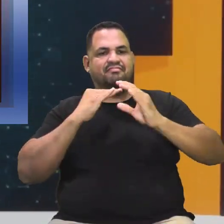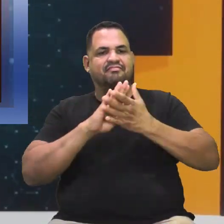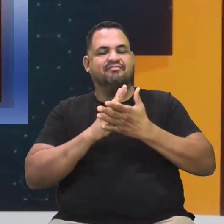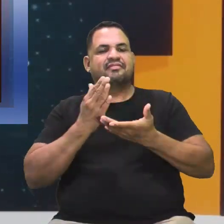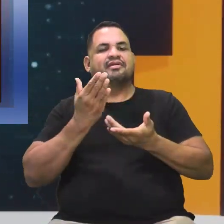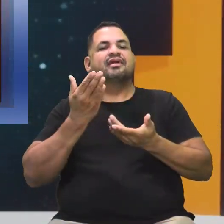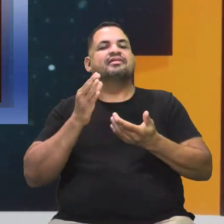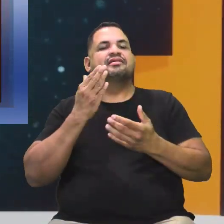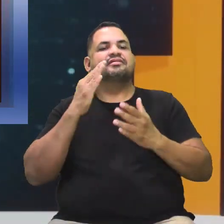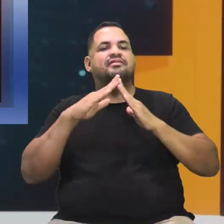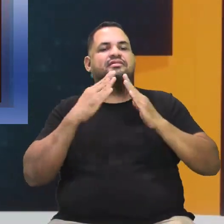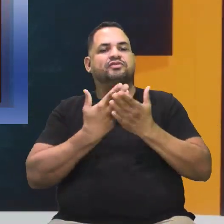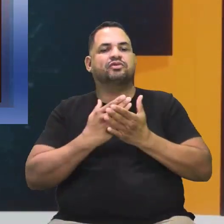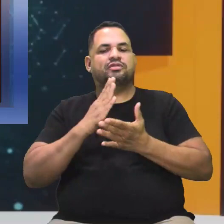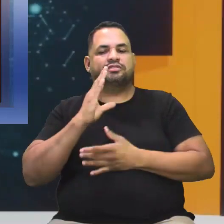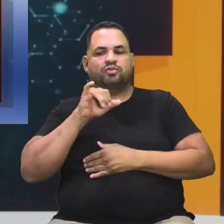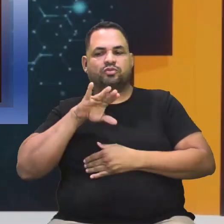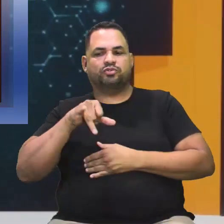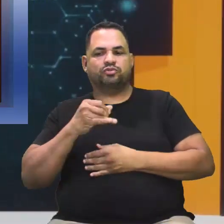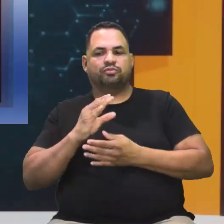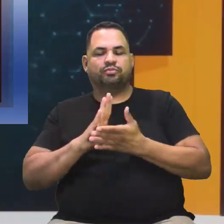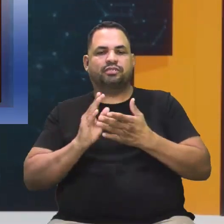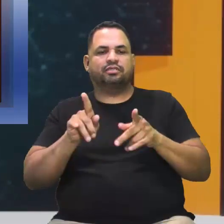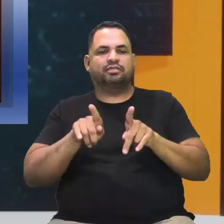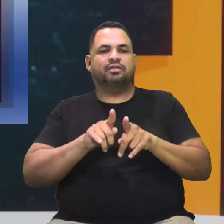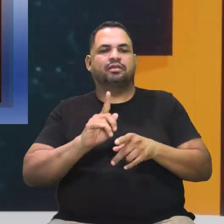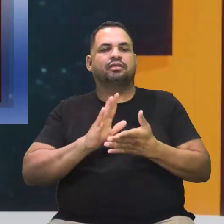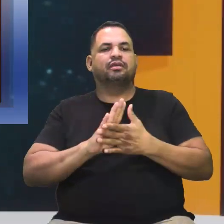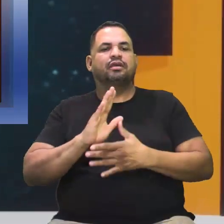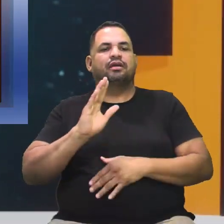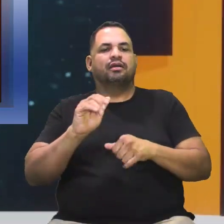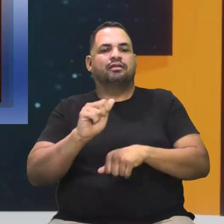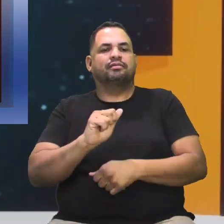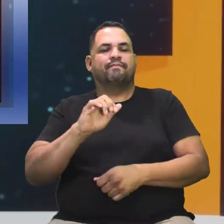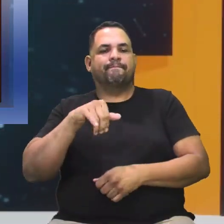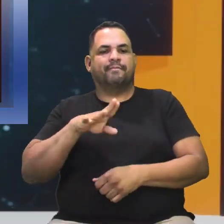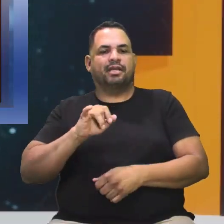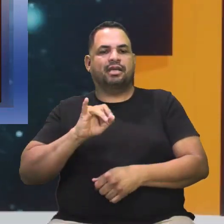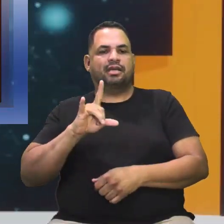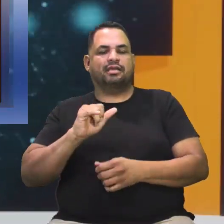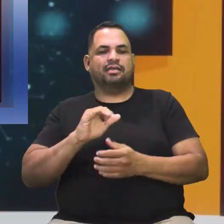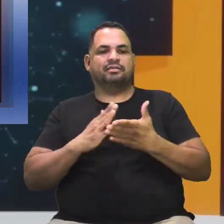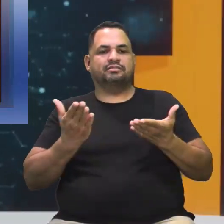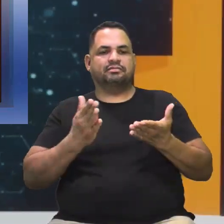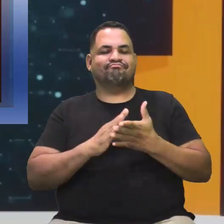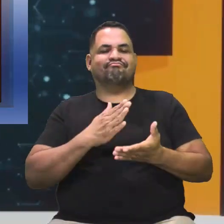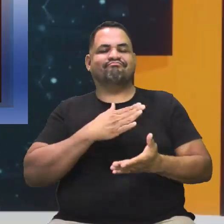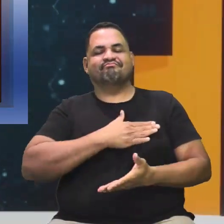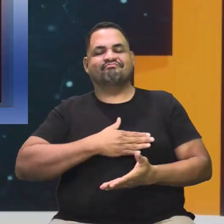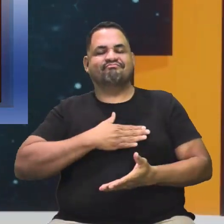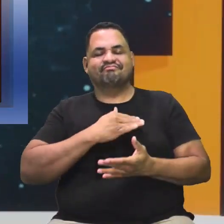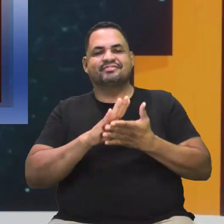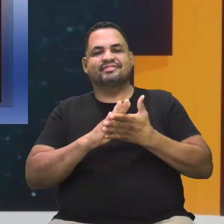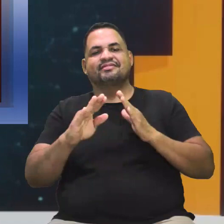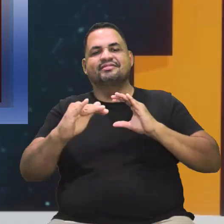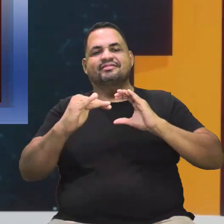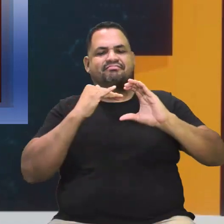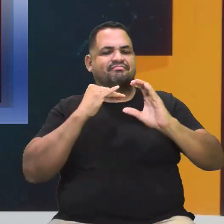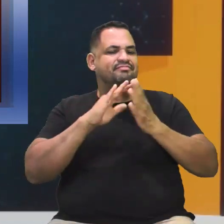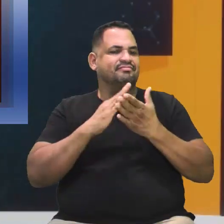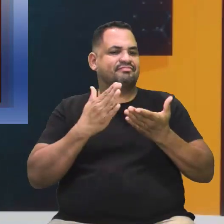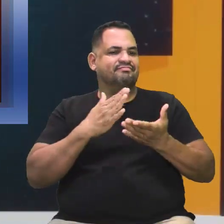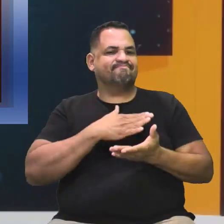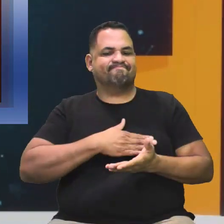março, lá de Cujubim, a Mayla. Então, olha aí, a gente fica muito feliz de receber também as mensagens de vocês, né? Dos alunos, dos professores